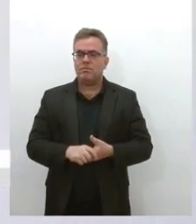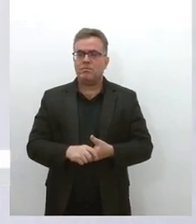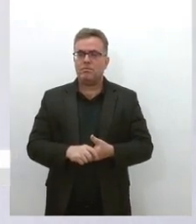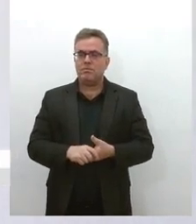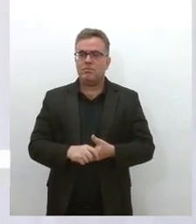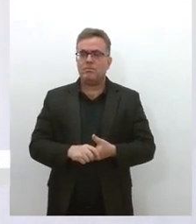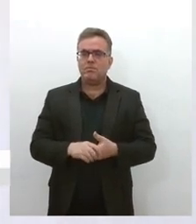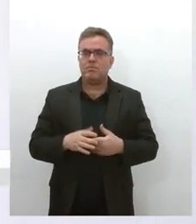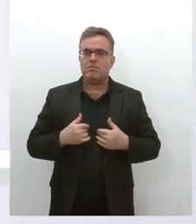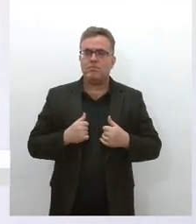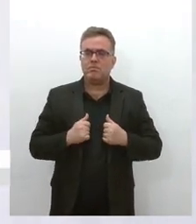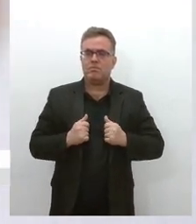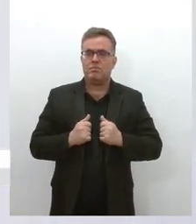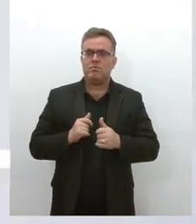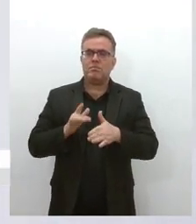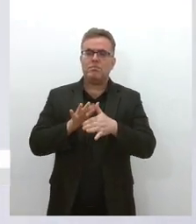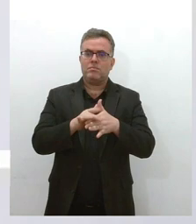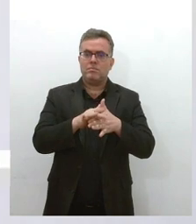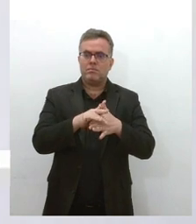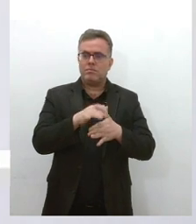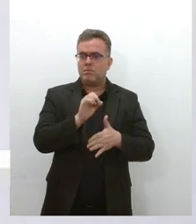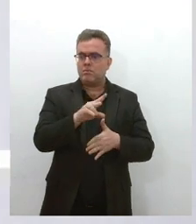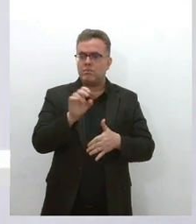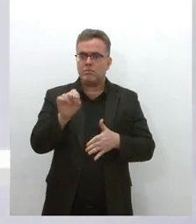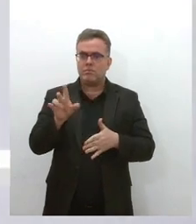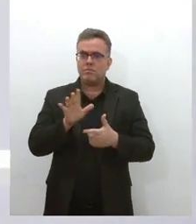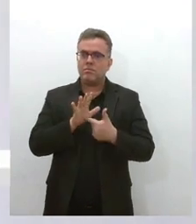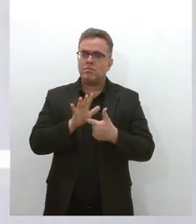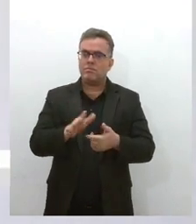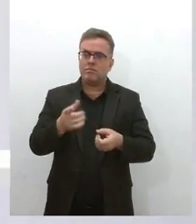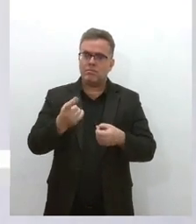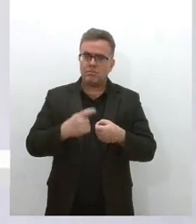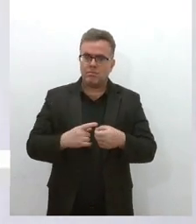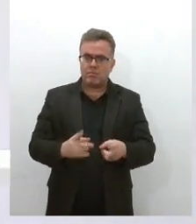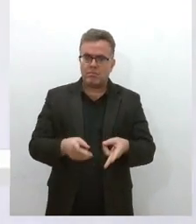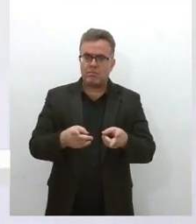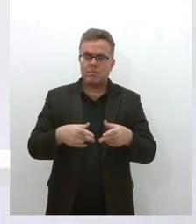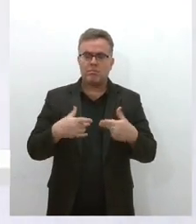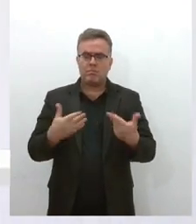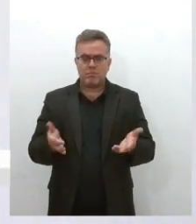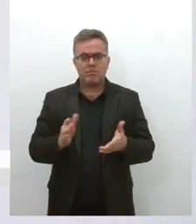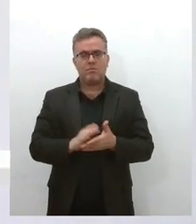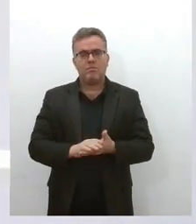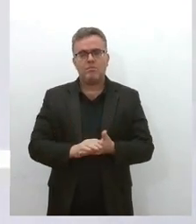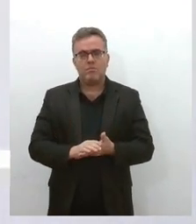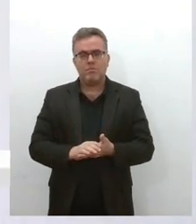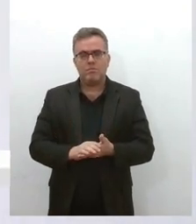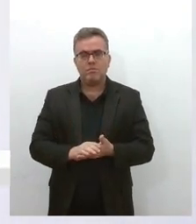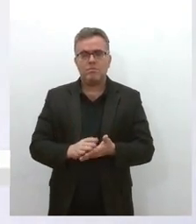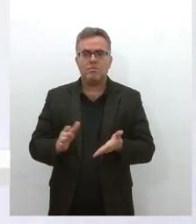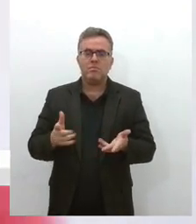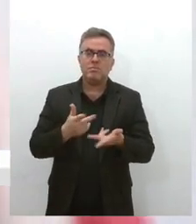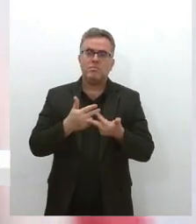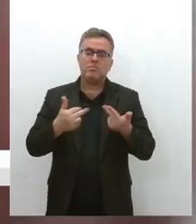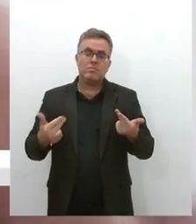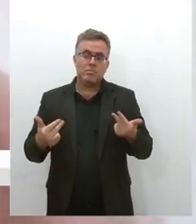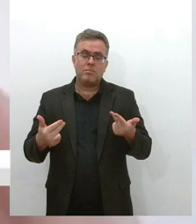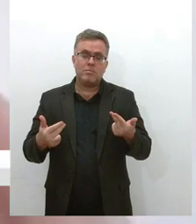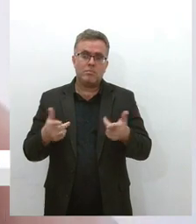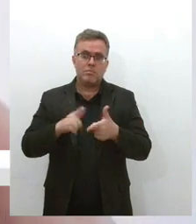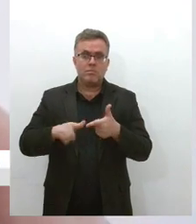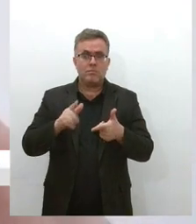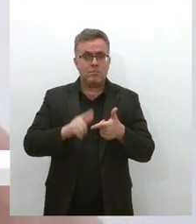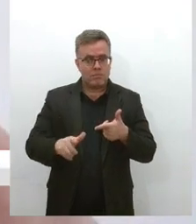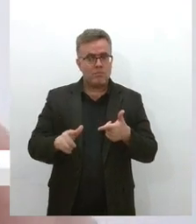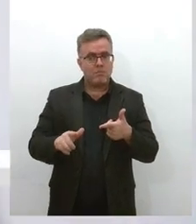muitas doenças que haviam sido debeladas retornaram, e tudo isso, muitas vezes, são questões sociais que vão desembarcar no birô